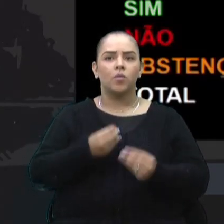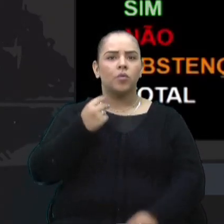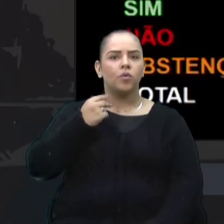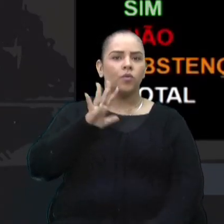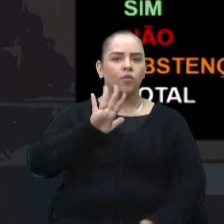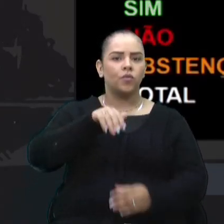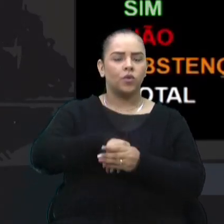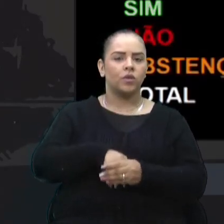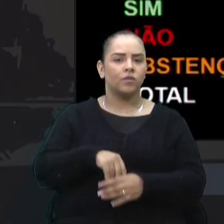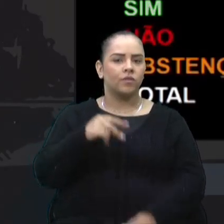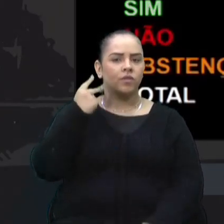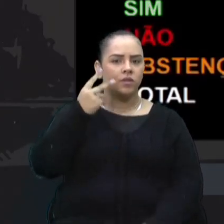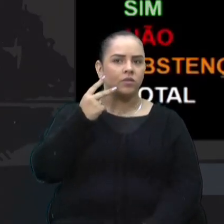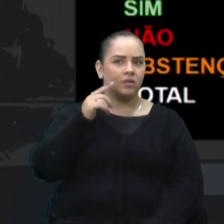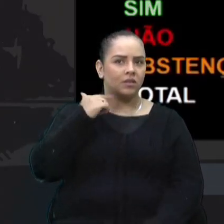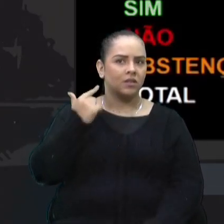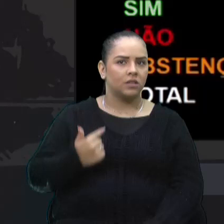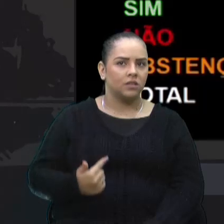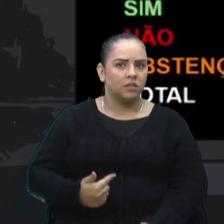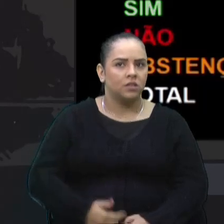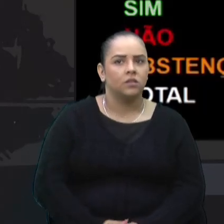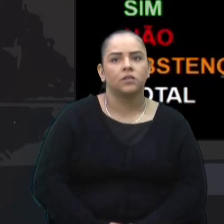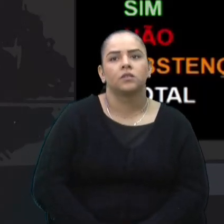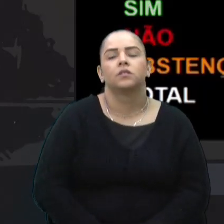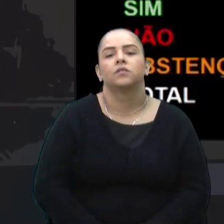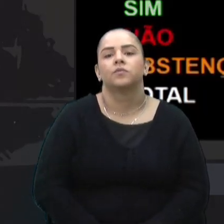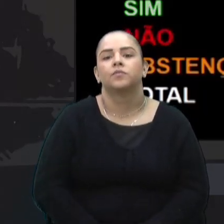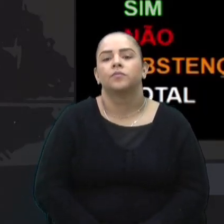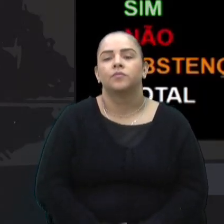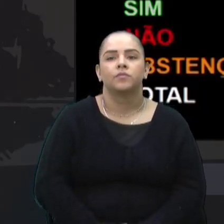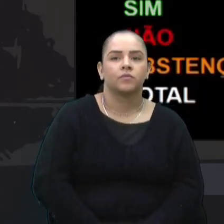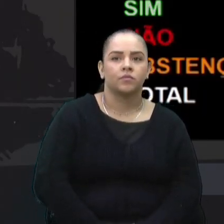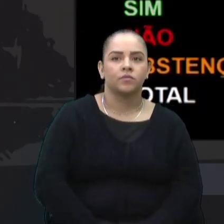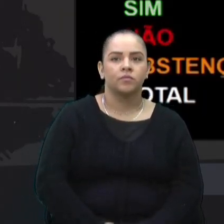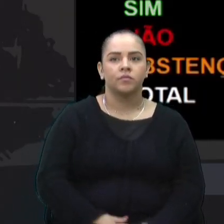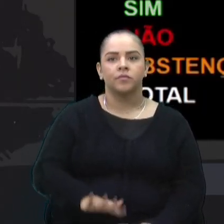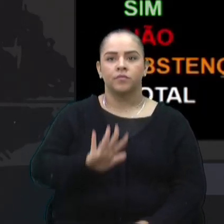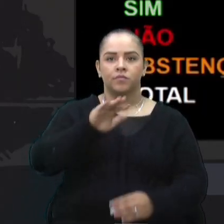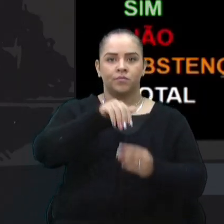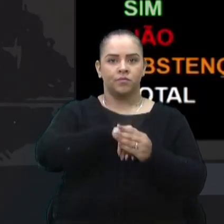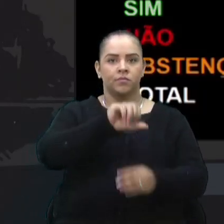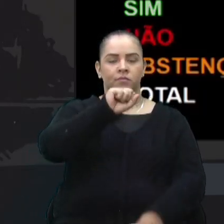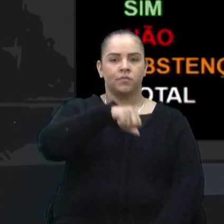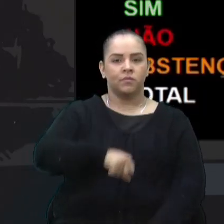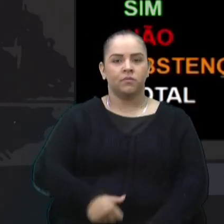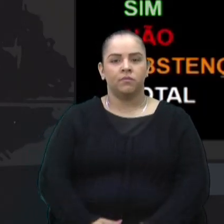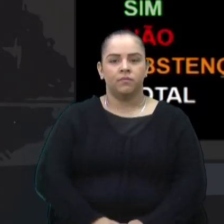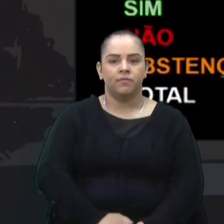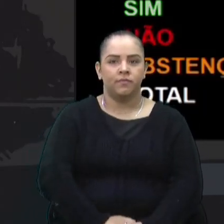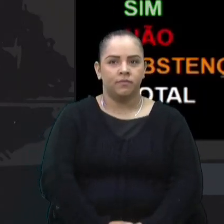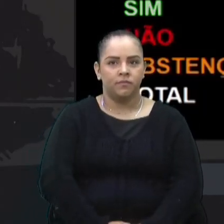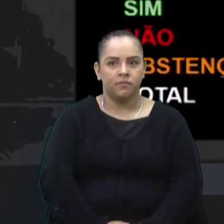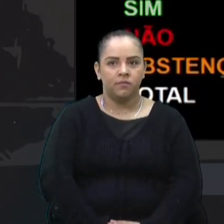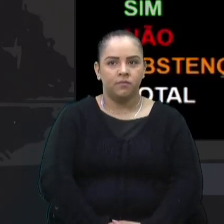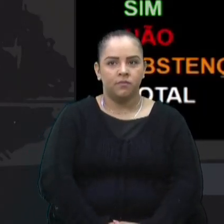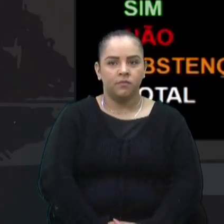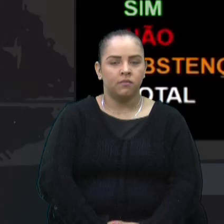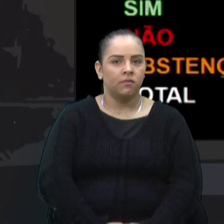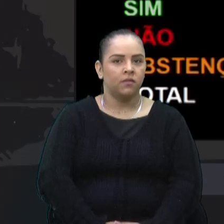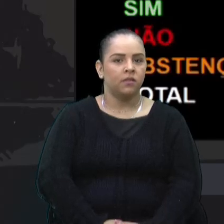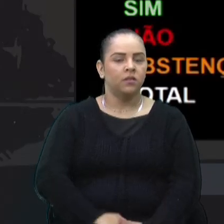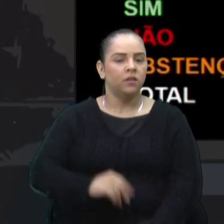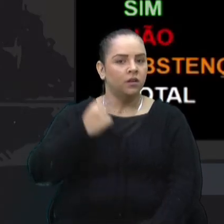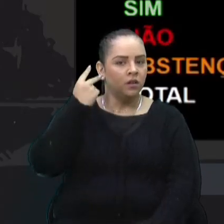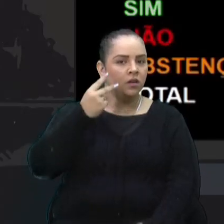vota a vereadora Gladys Frizzo? Eu voto sim, senhora presidente. Vereadora Gladys vota sim. Como vota a